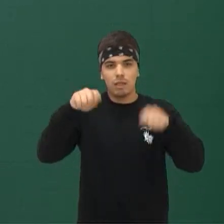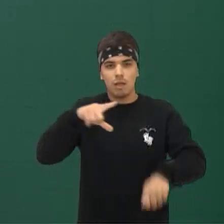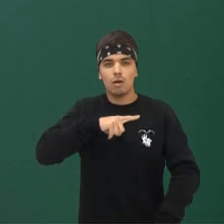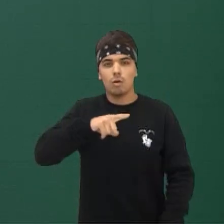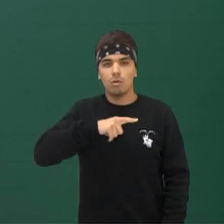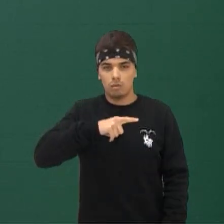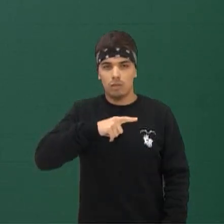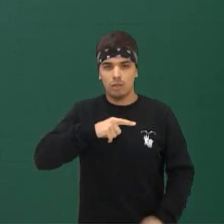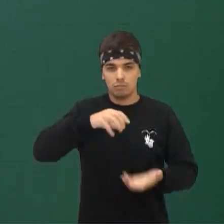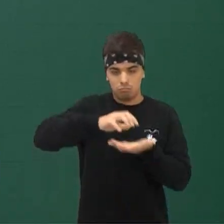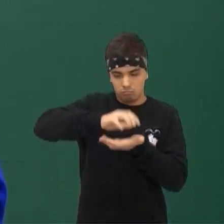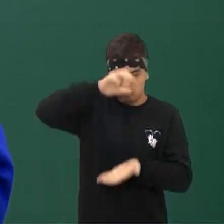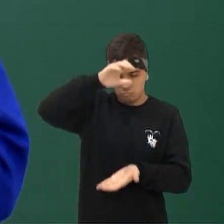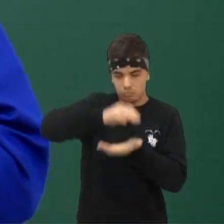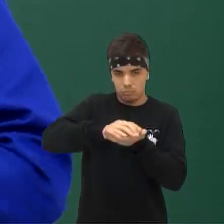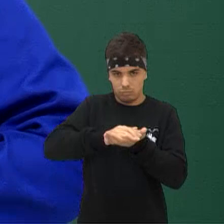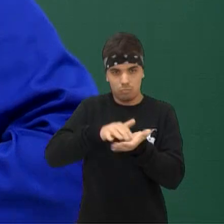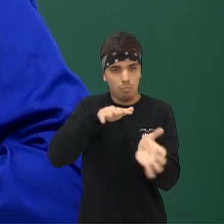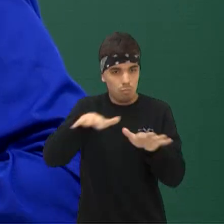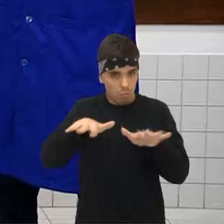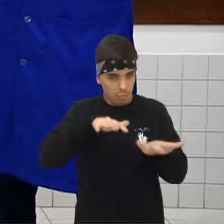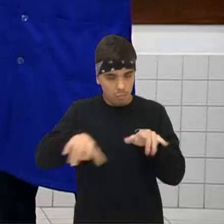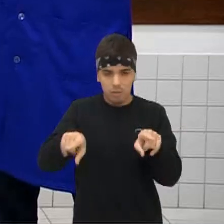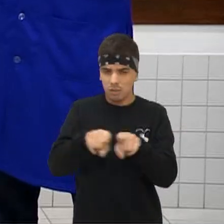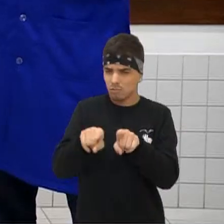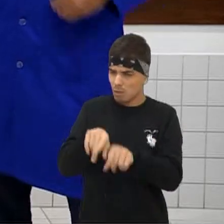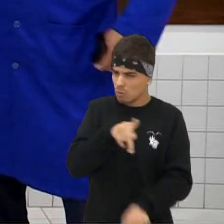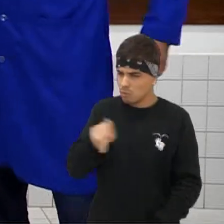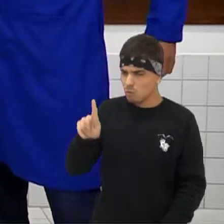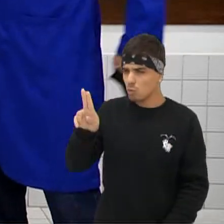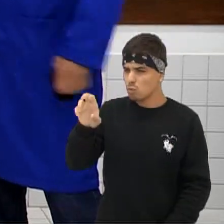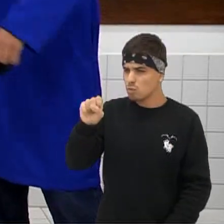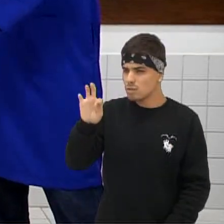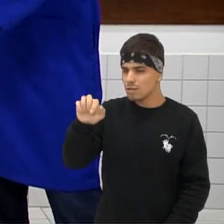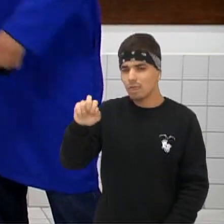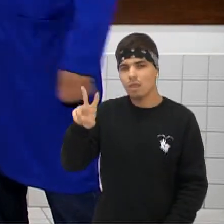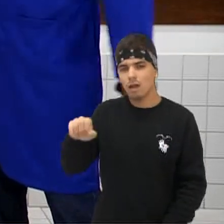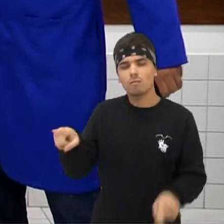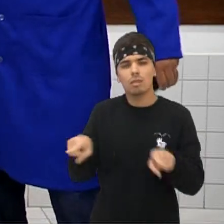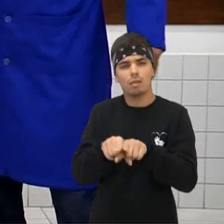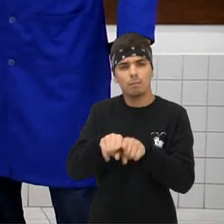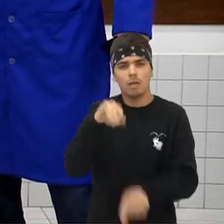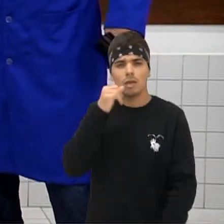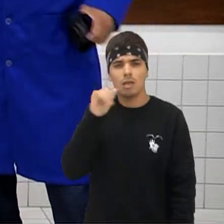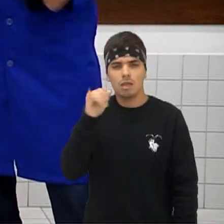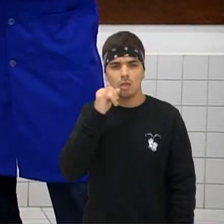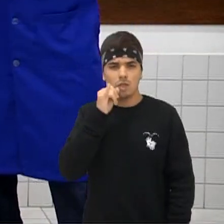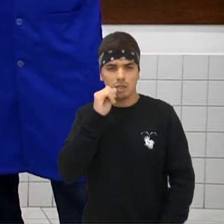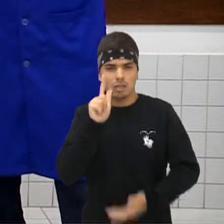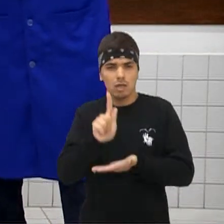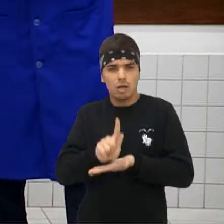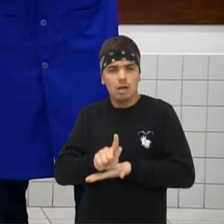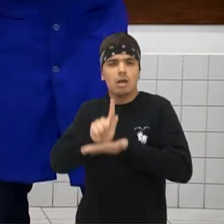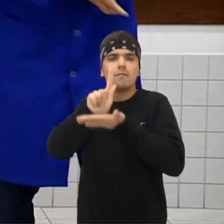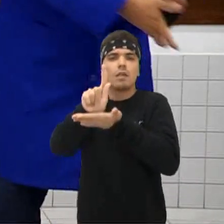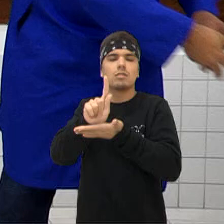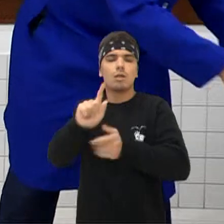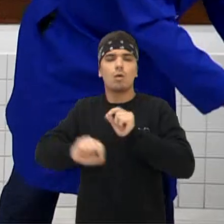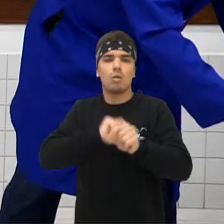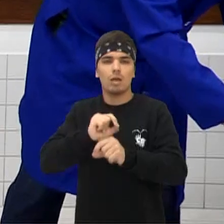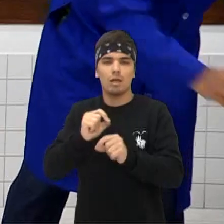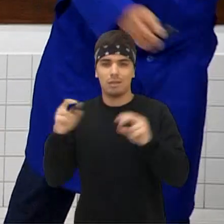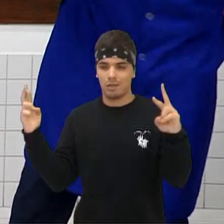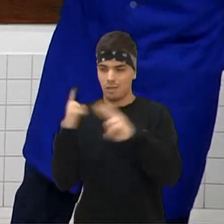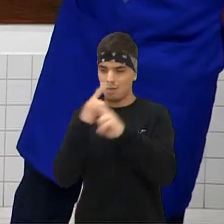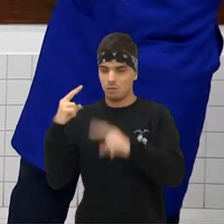ter articulações, certo? E professor Gustavo, estaremos trabalhando com a energia potencial gravitacional que estará relacionada com o quê? Com a